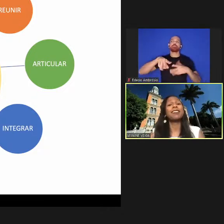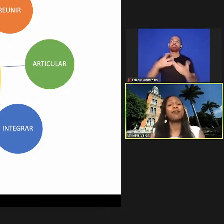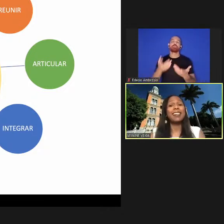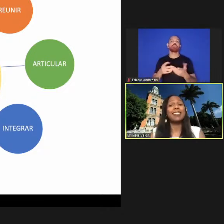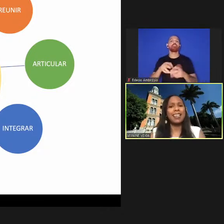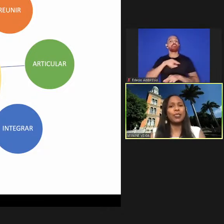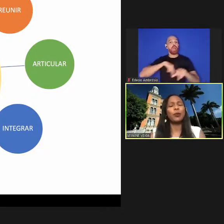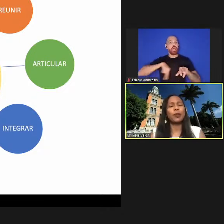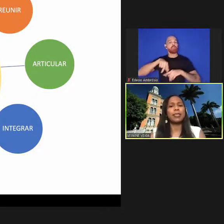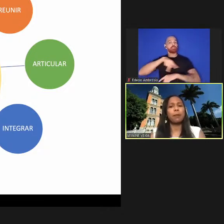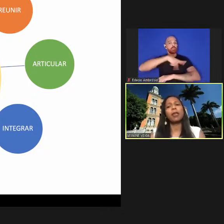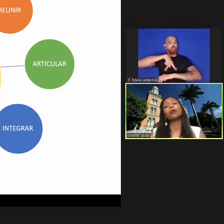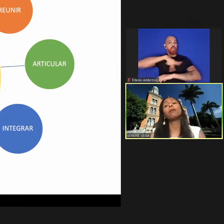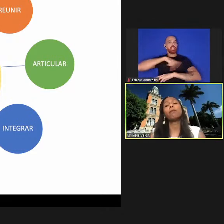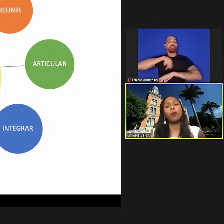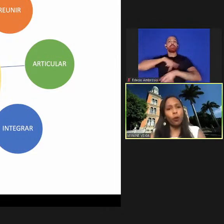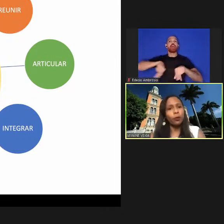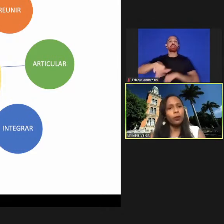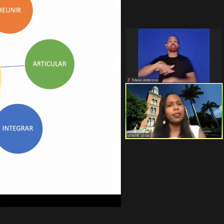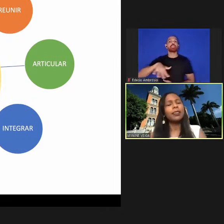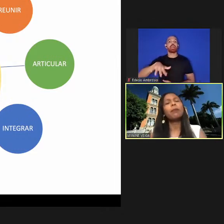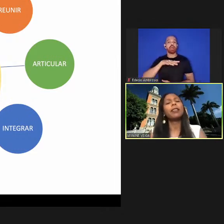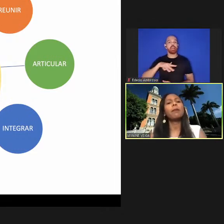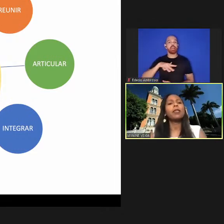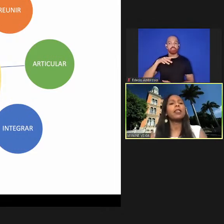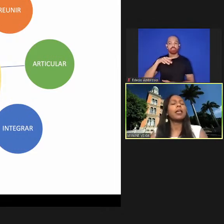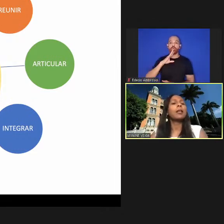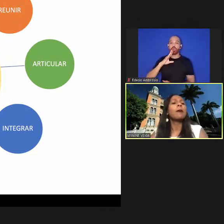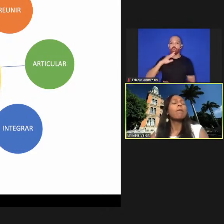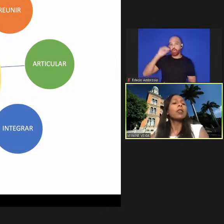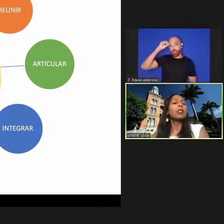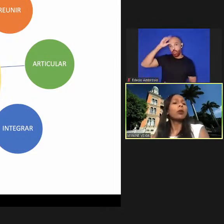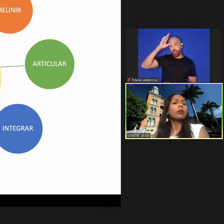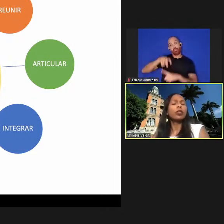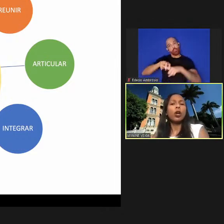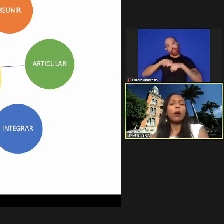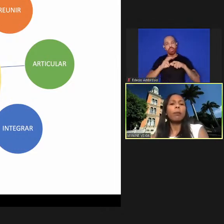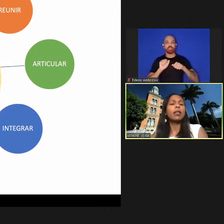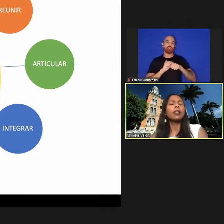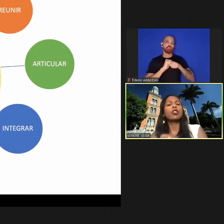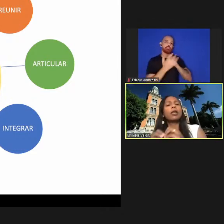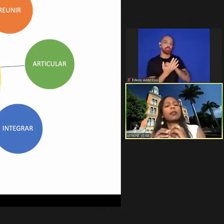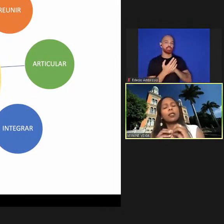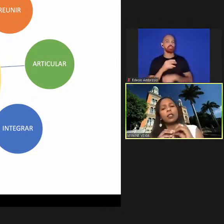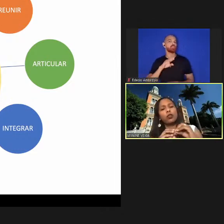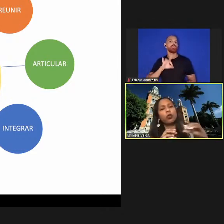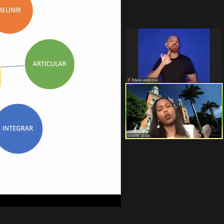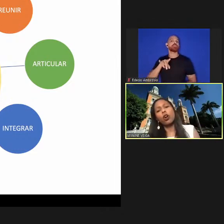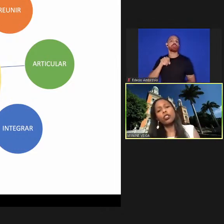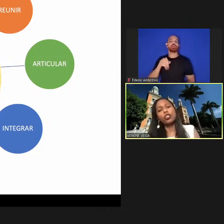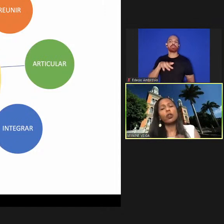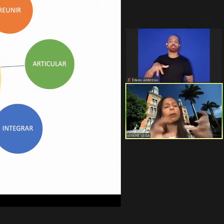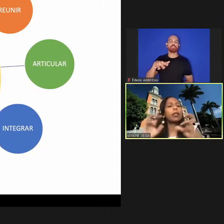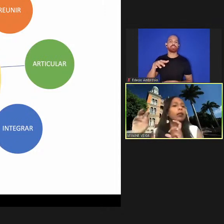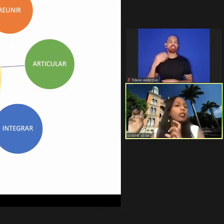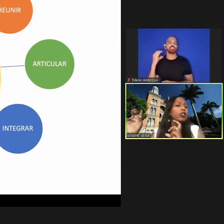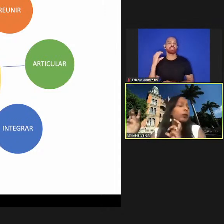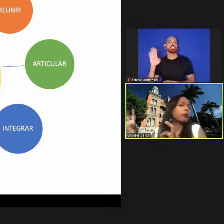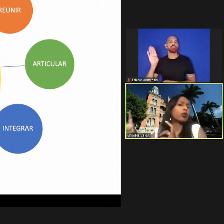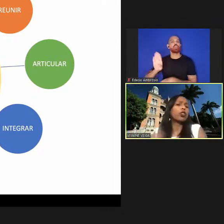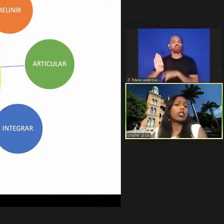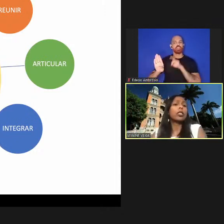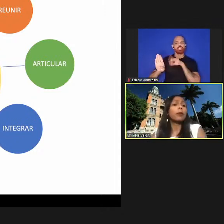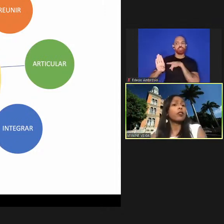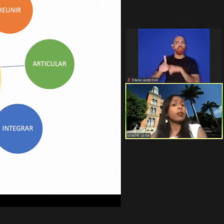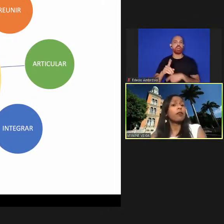países em várias áreas do conhecimento em prol da pandemia e não só pegando as ciências biológicas não pegando a área de